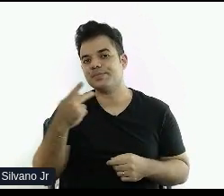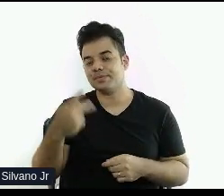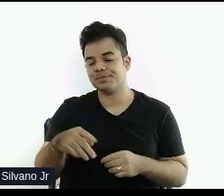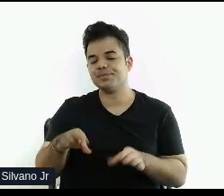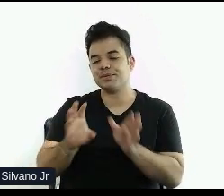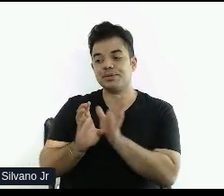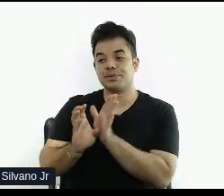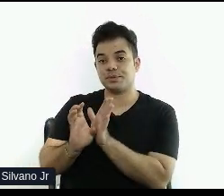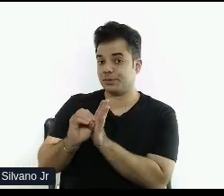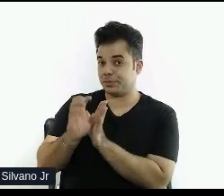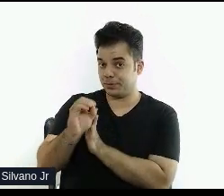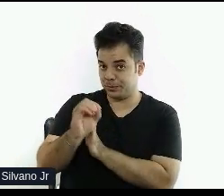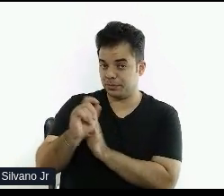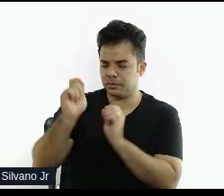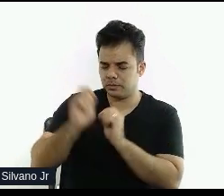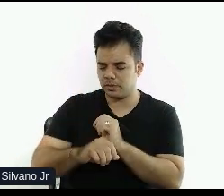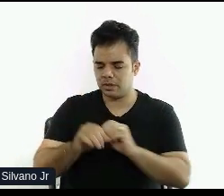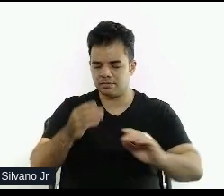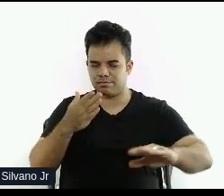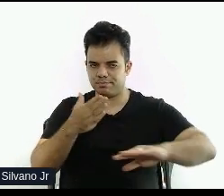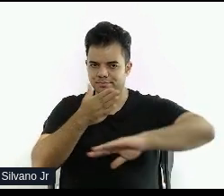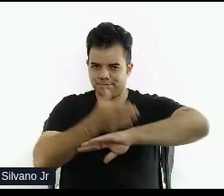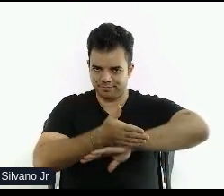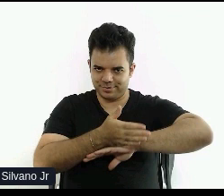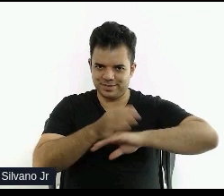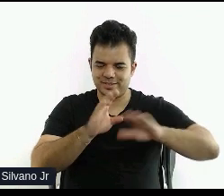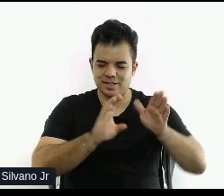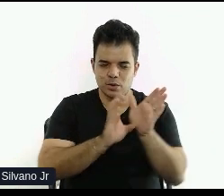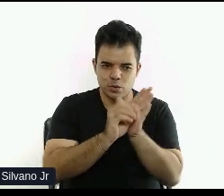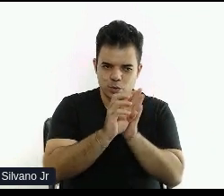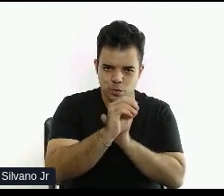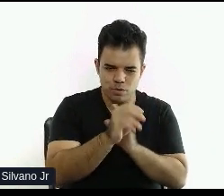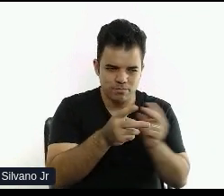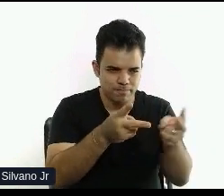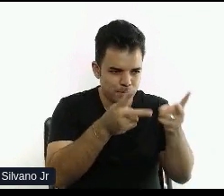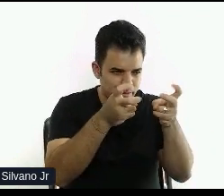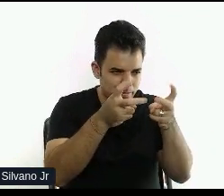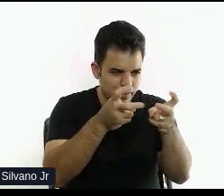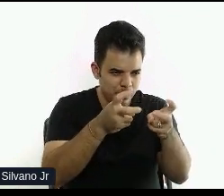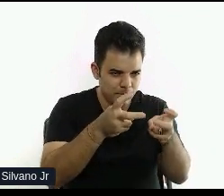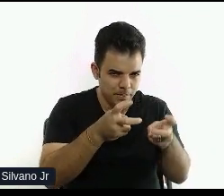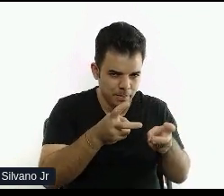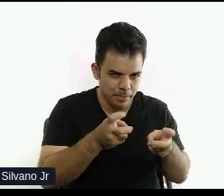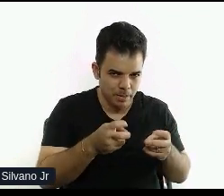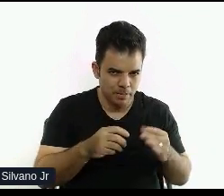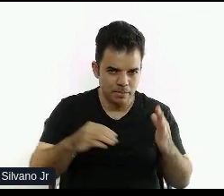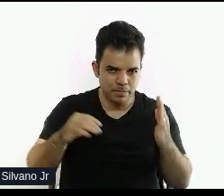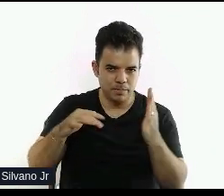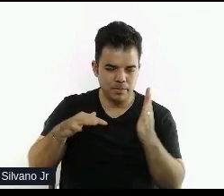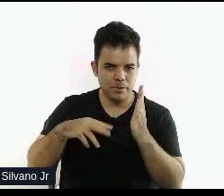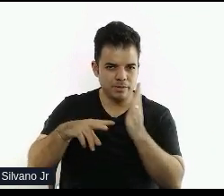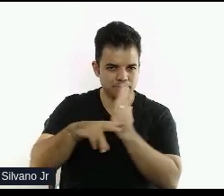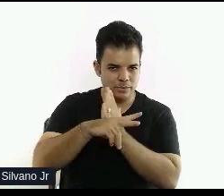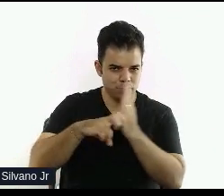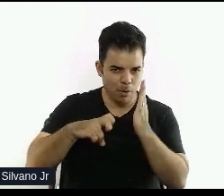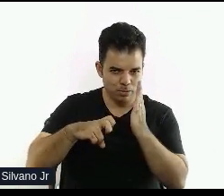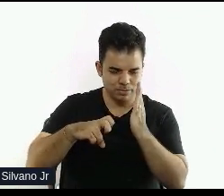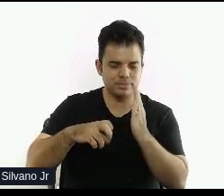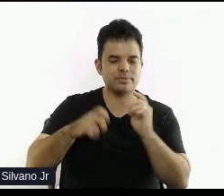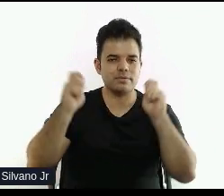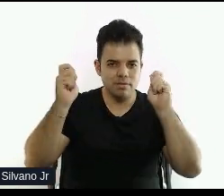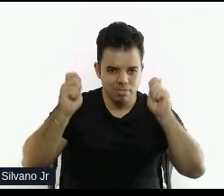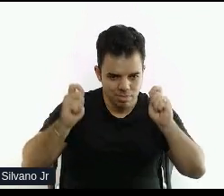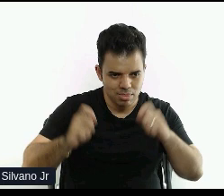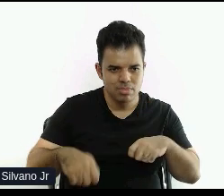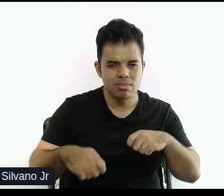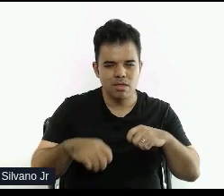Google pode ler o site, né? Assim como os leitores também leem, o Google lê. O crawler do Google, ele faz essa leitura assim como o leitor de tela. Então, a gente